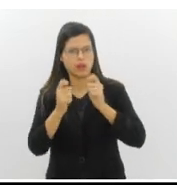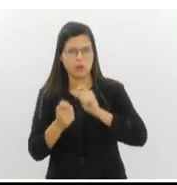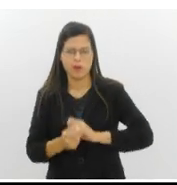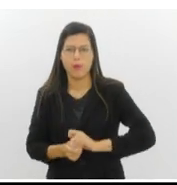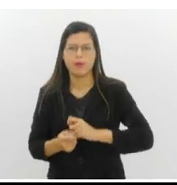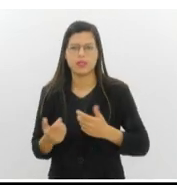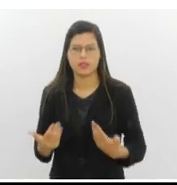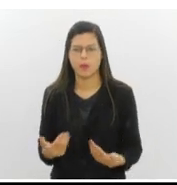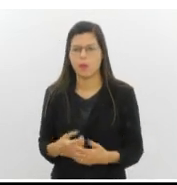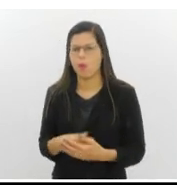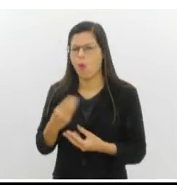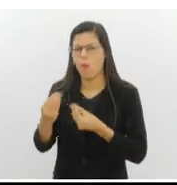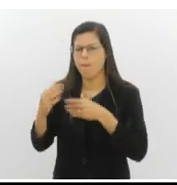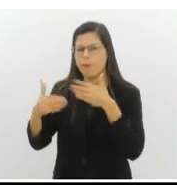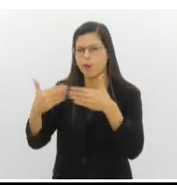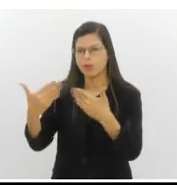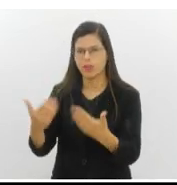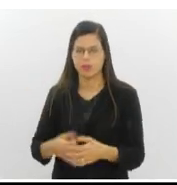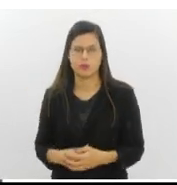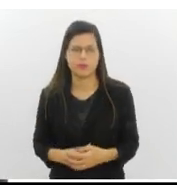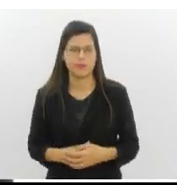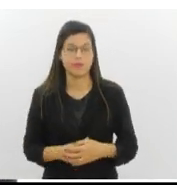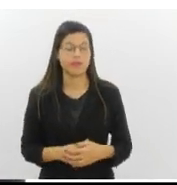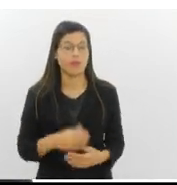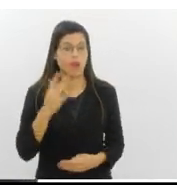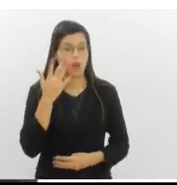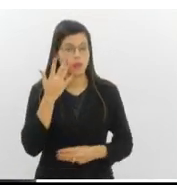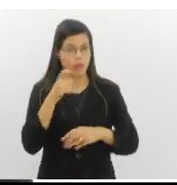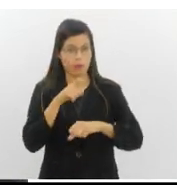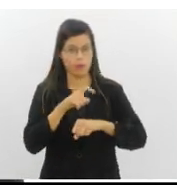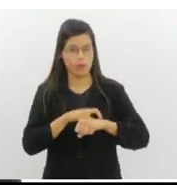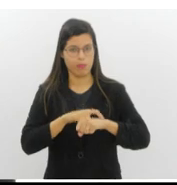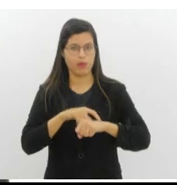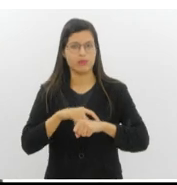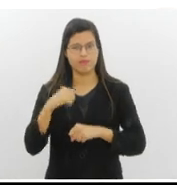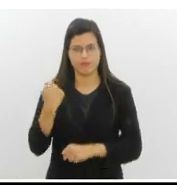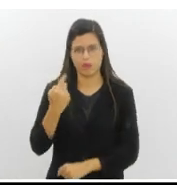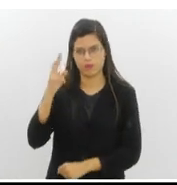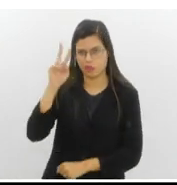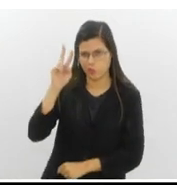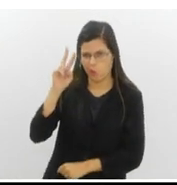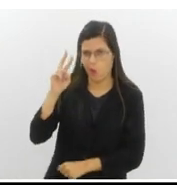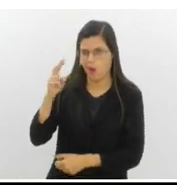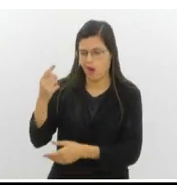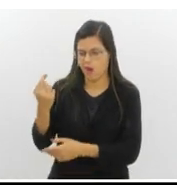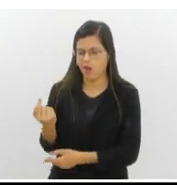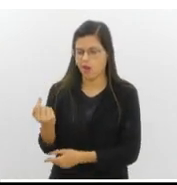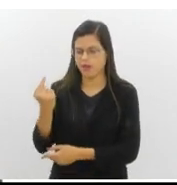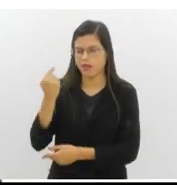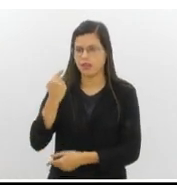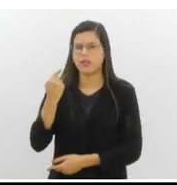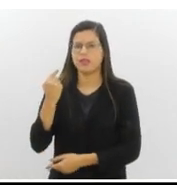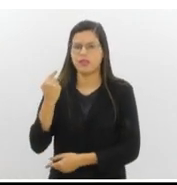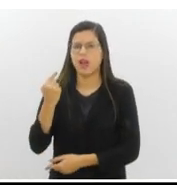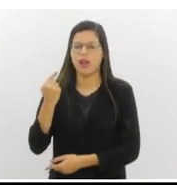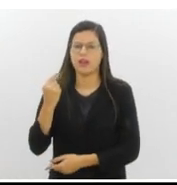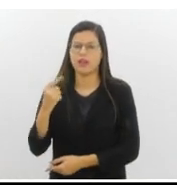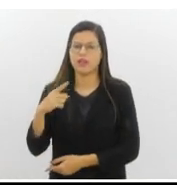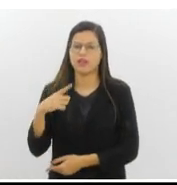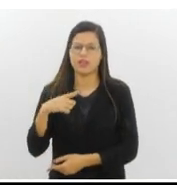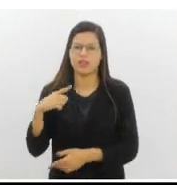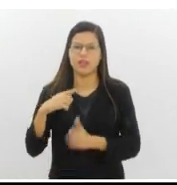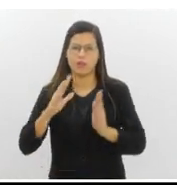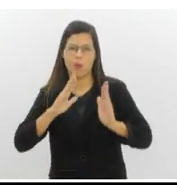que foi esse processo? Eu acho que em determinado momento da nossa história, a partir da República, o período